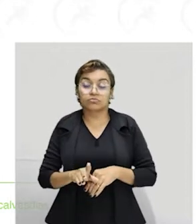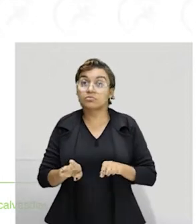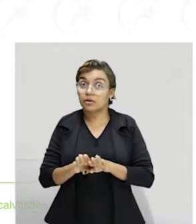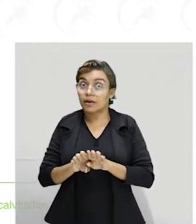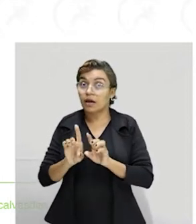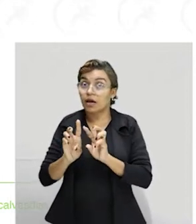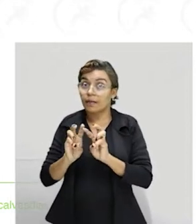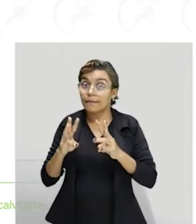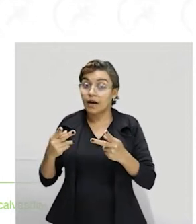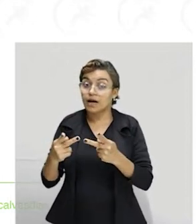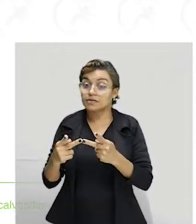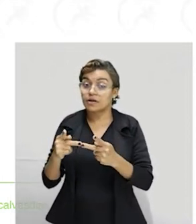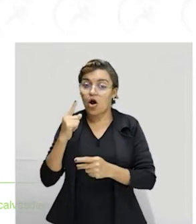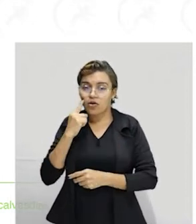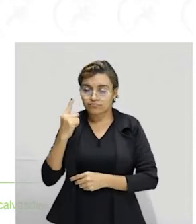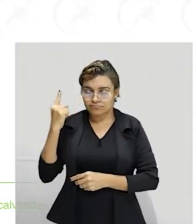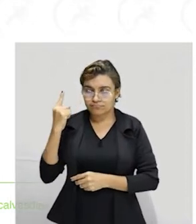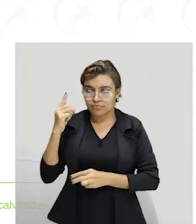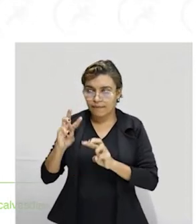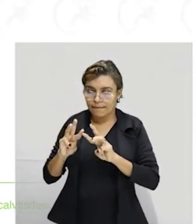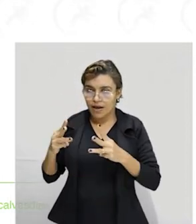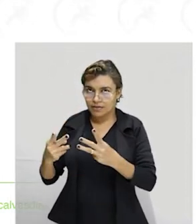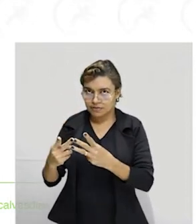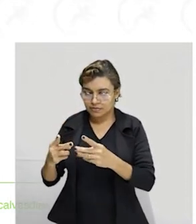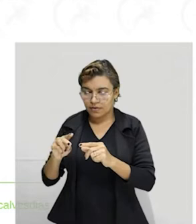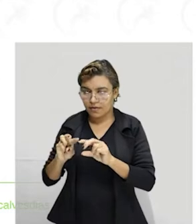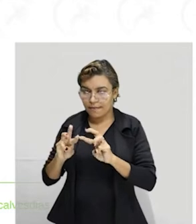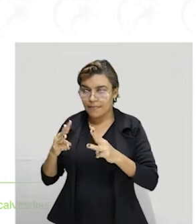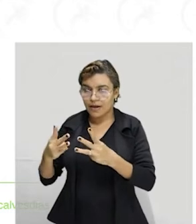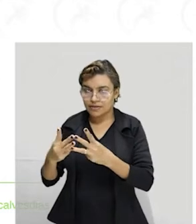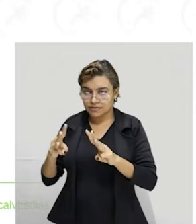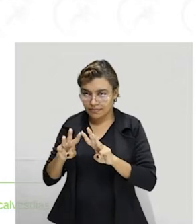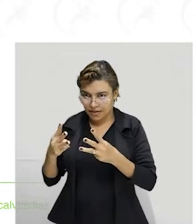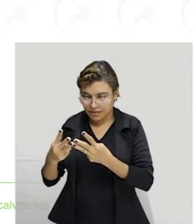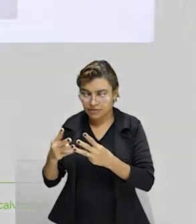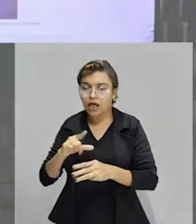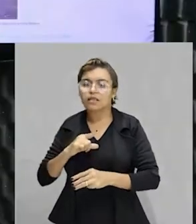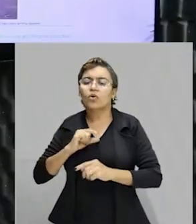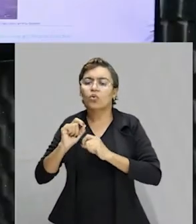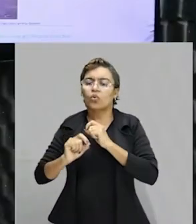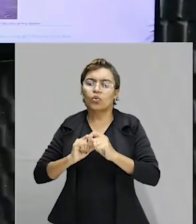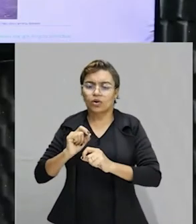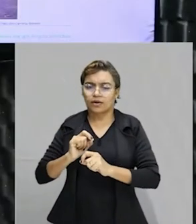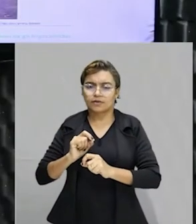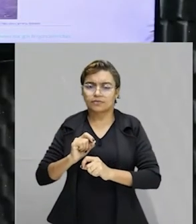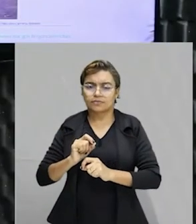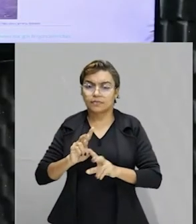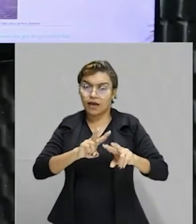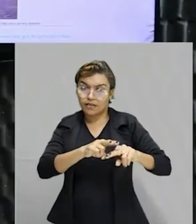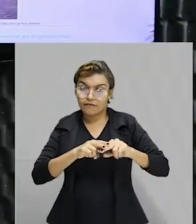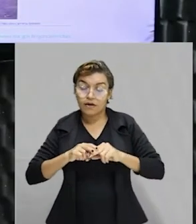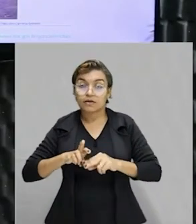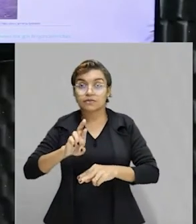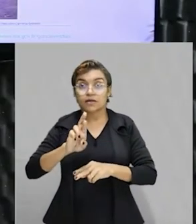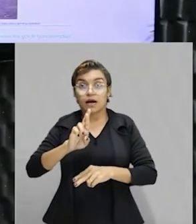enunciado, vou até voltar, olha só, ele relaciona, tá, através da razão, ele relaciona